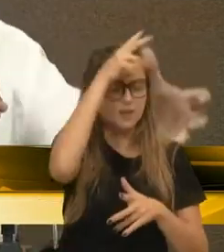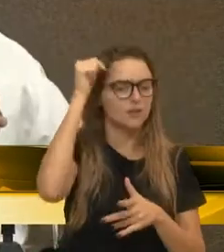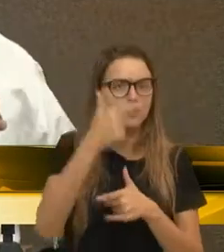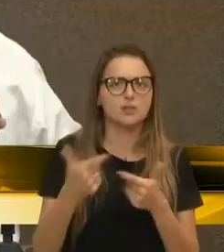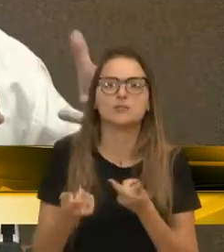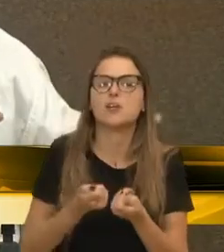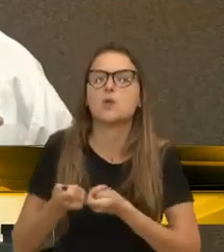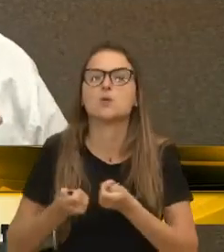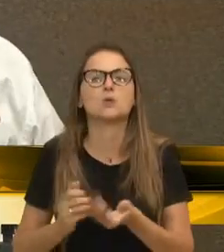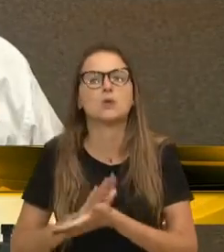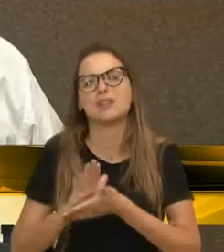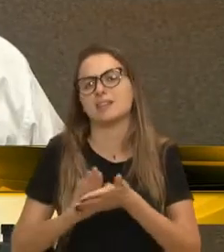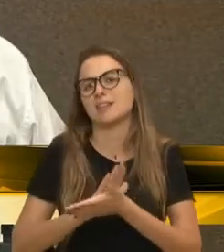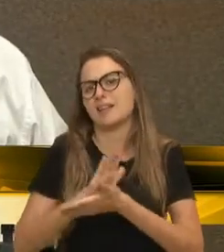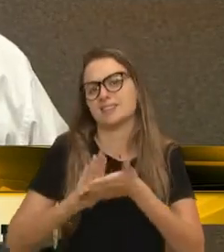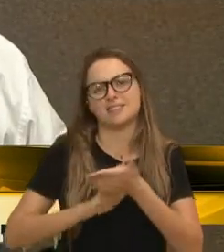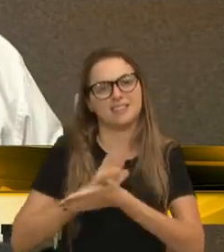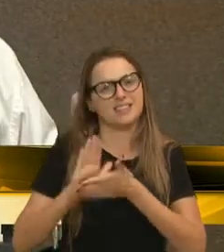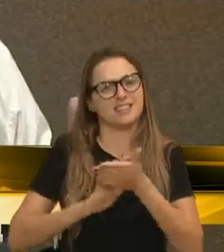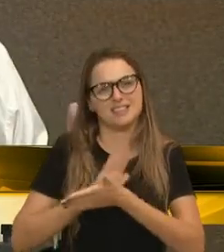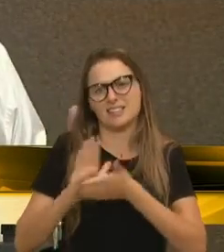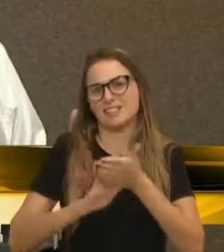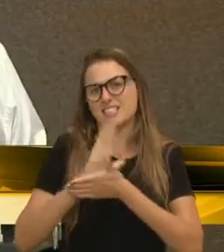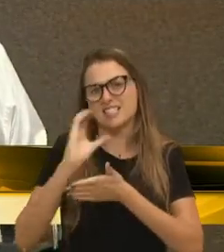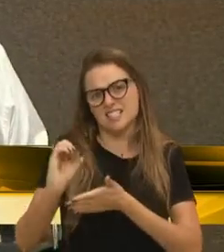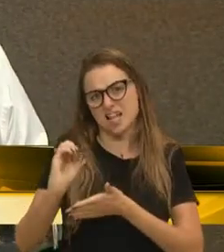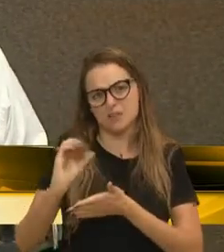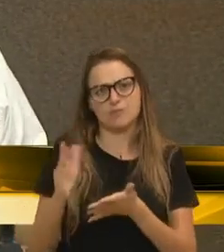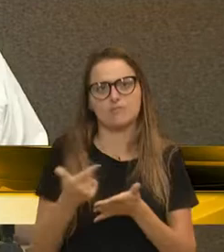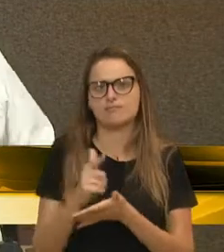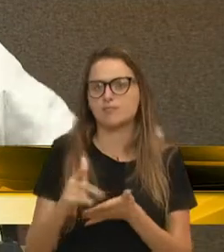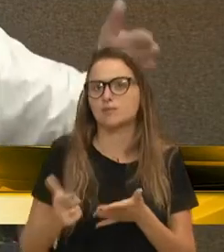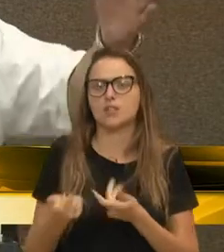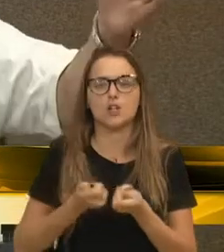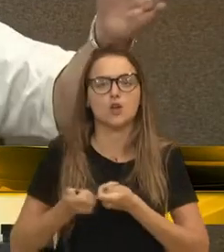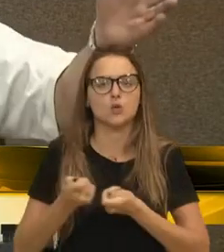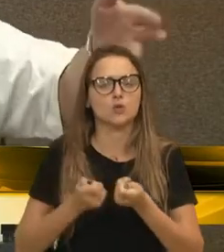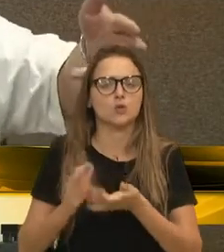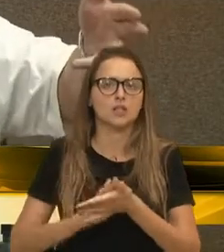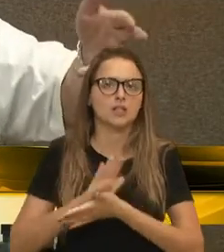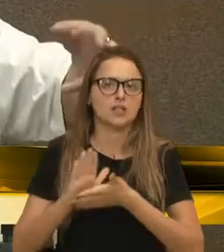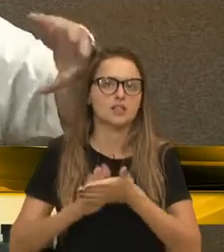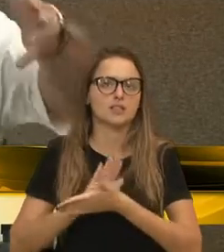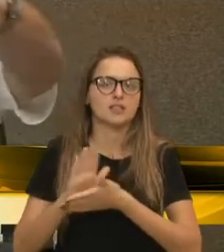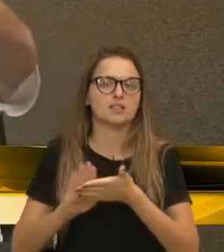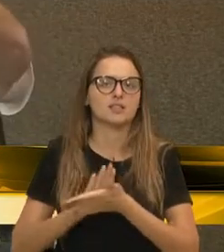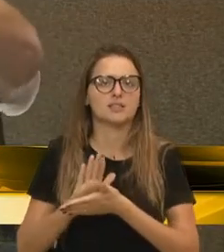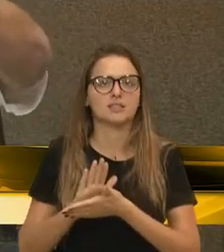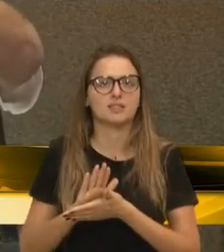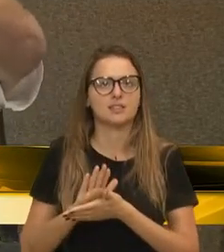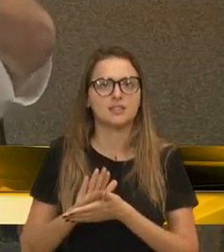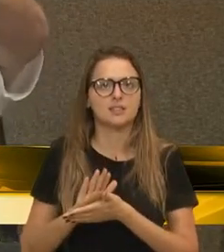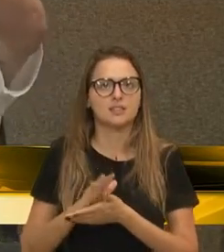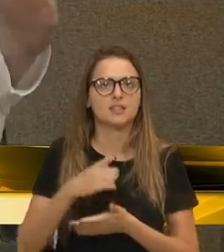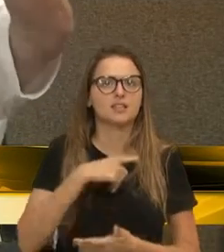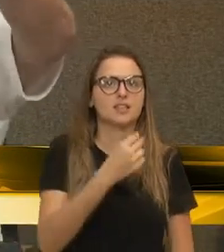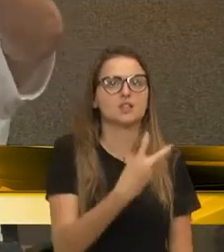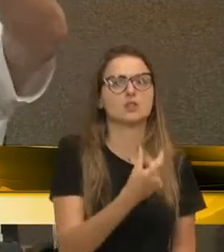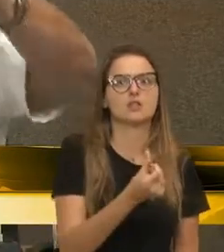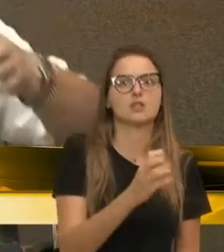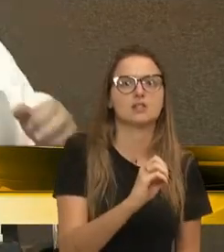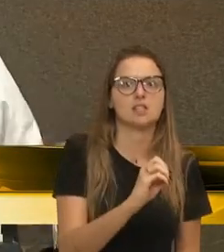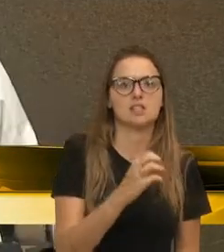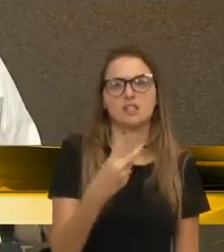zero, zero, zero. Então, nesse sentido, há outra coisa, você trocar, você tira 260,